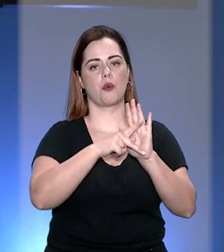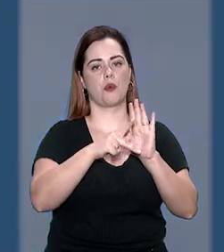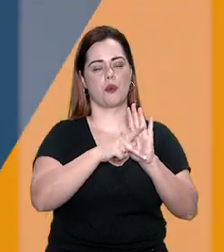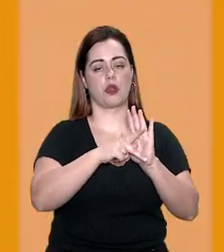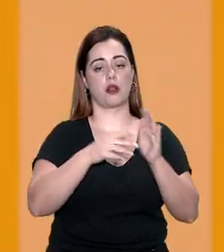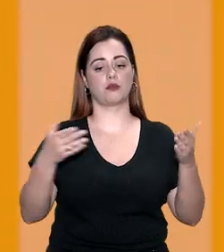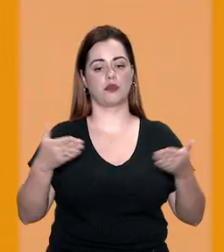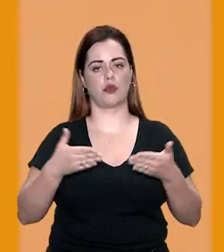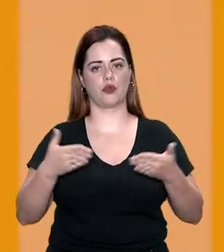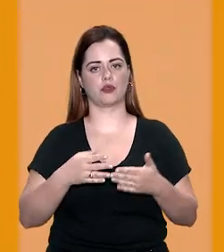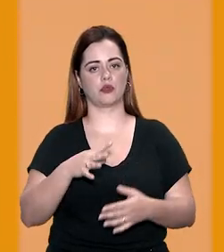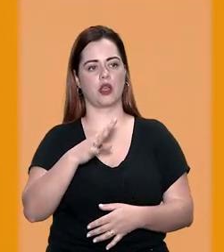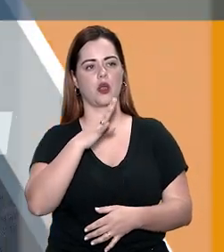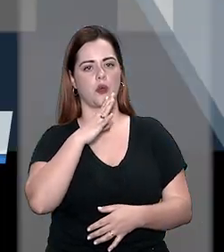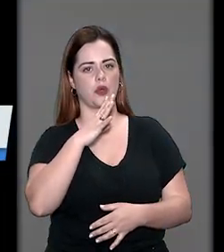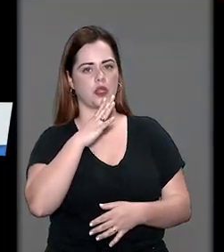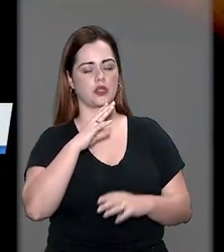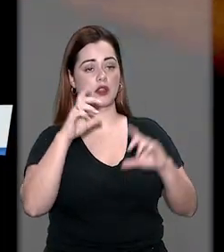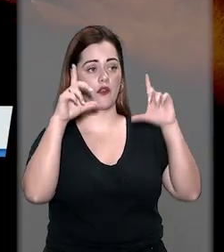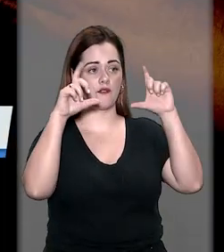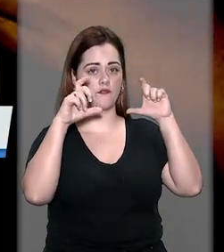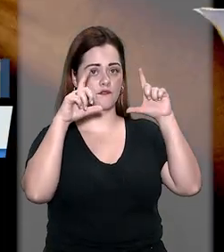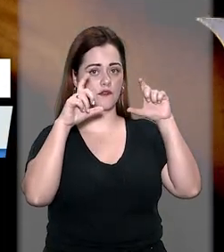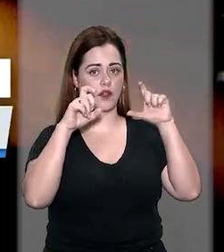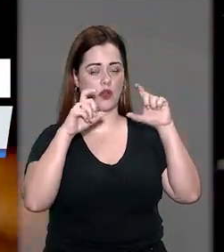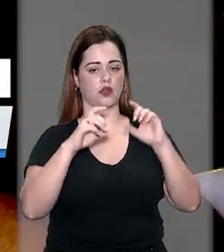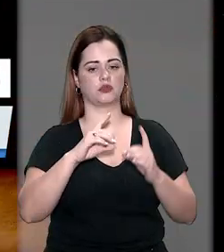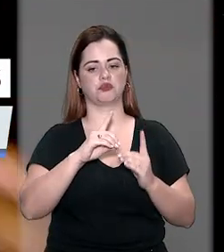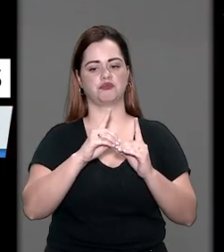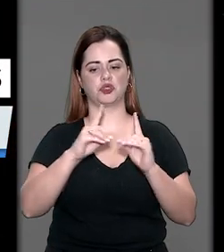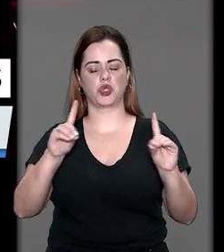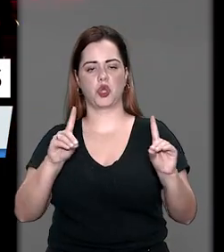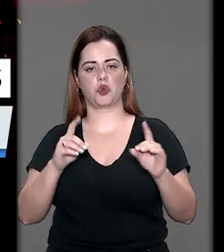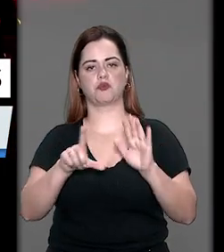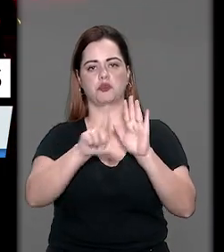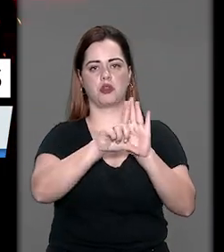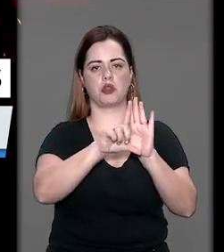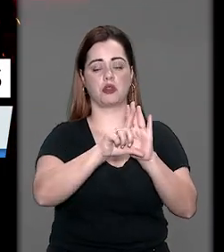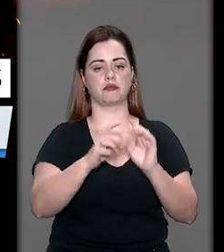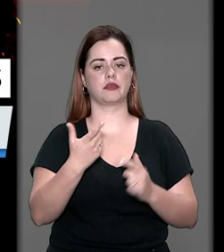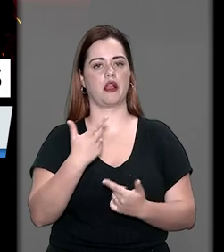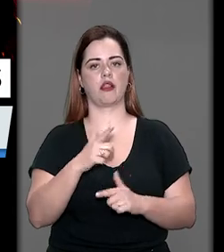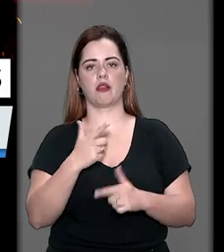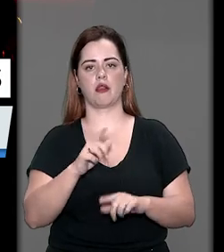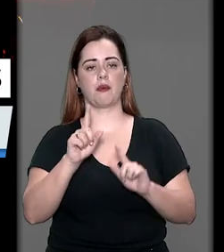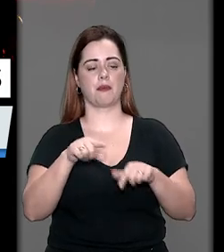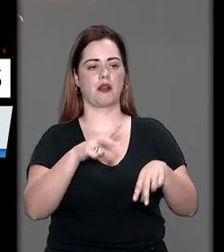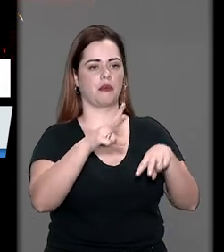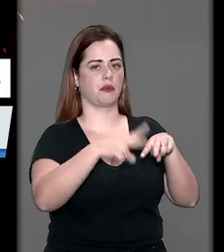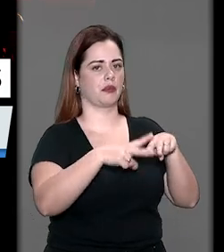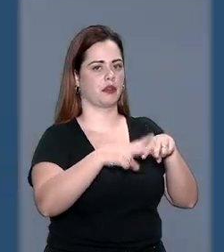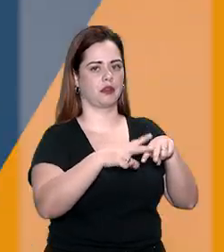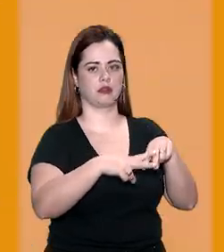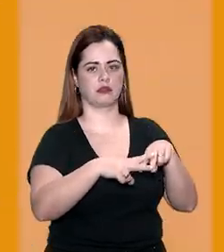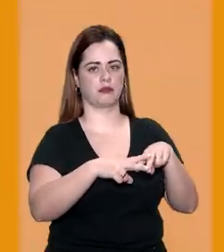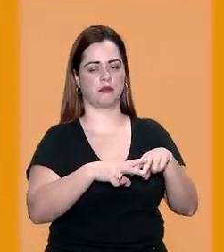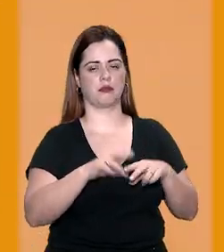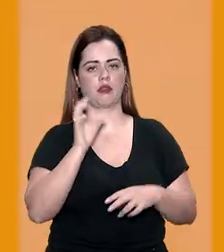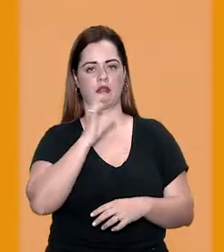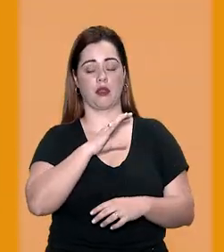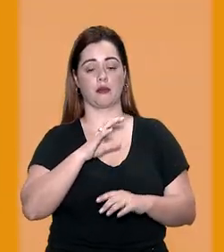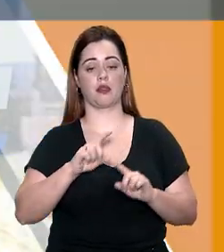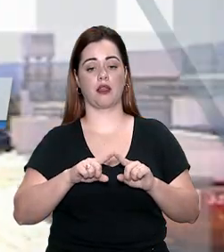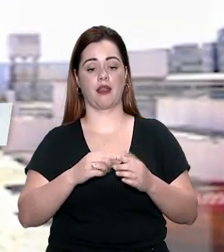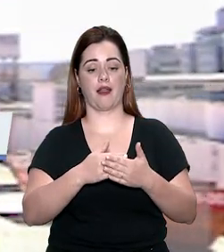você vai ver reconhecimento por foto feito em desacordo com a lei não serve para decretar prisão preventiva.